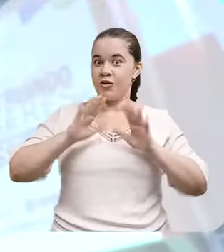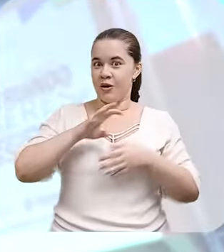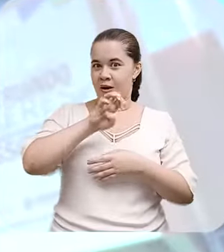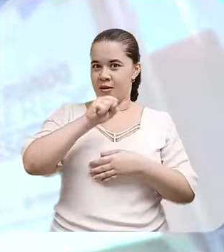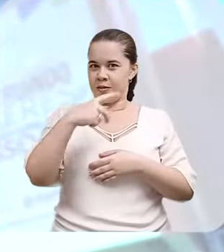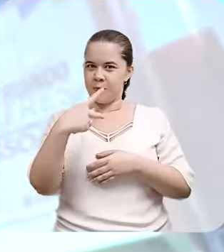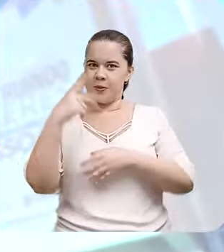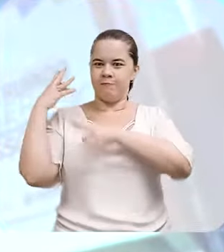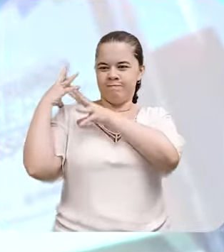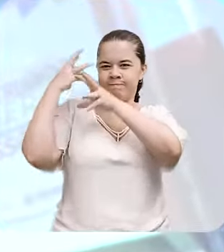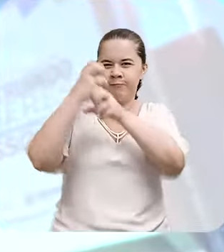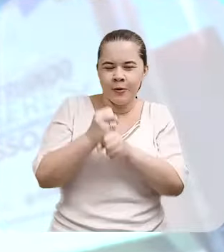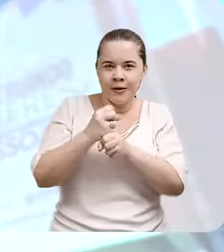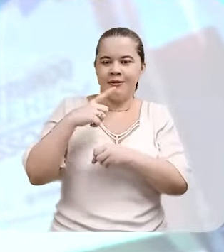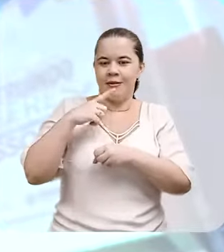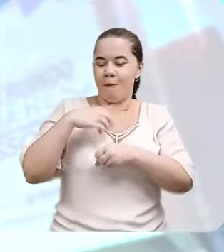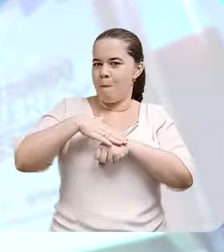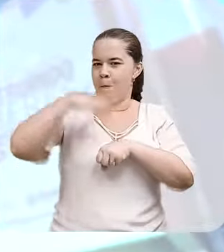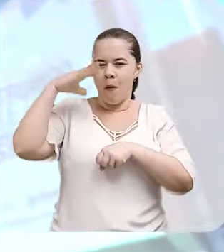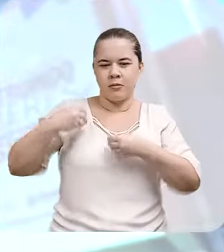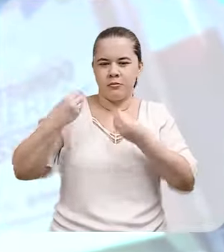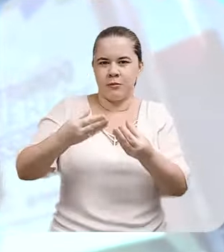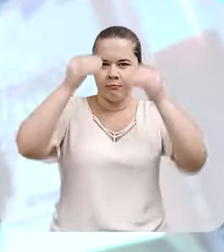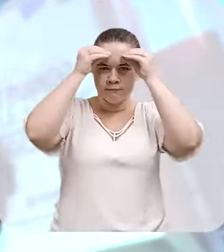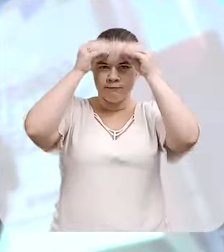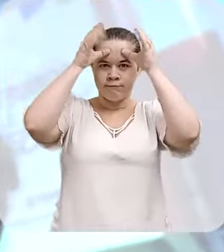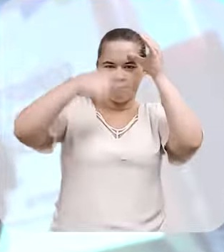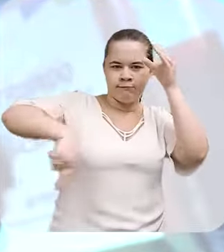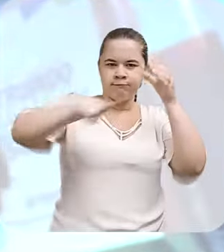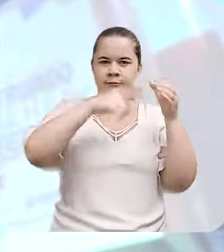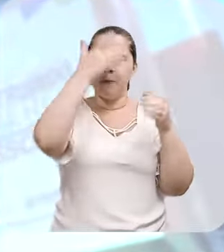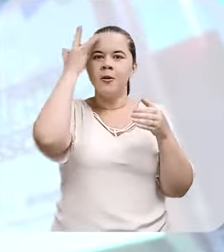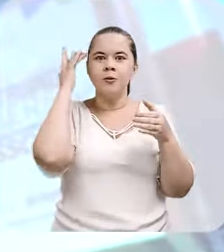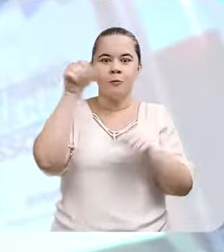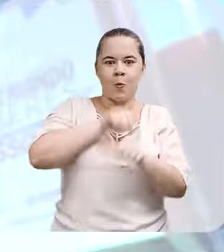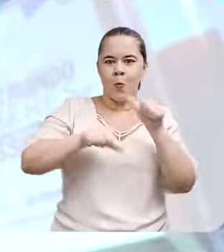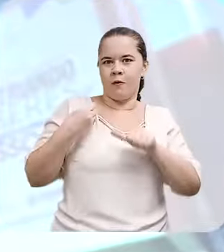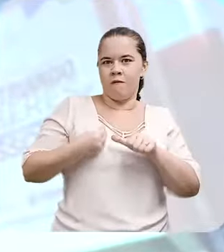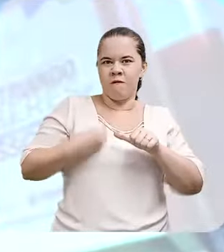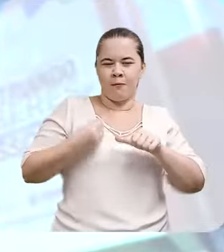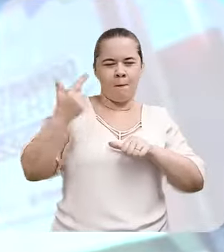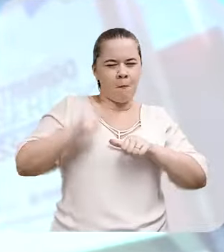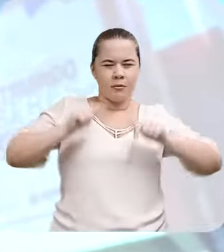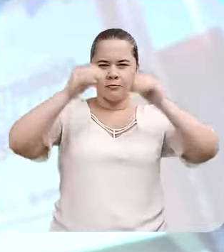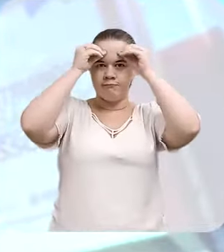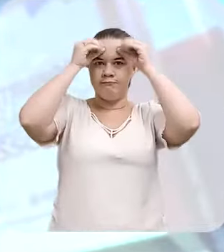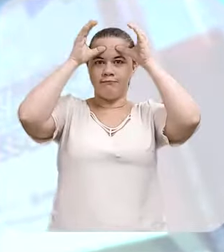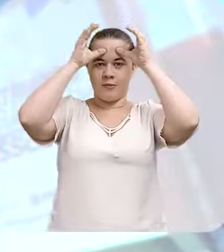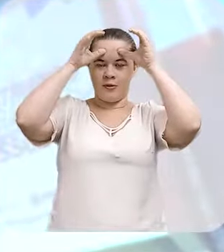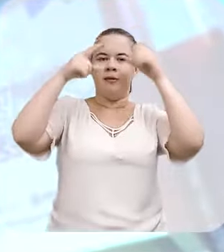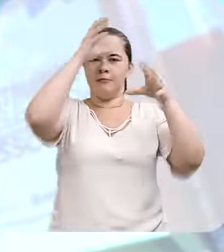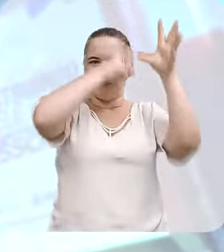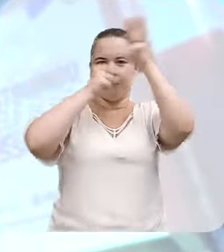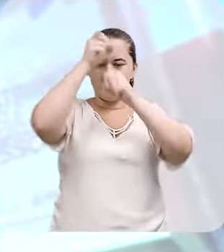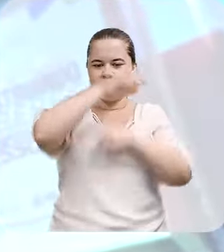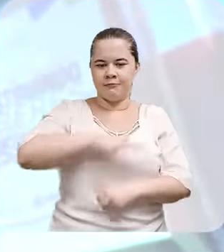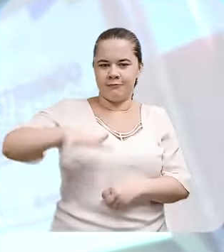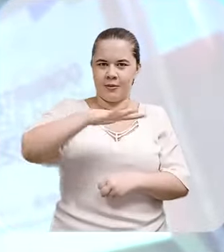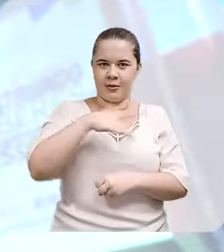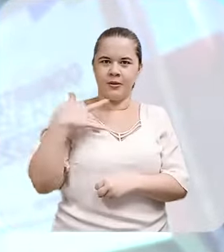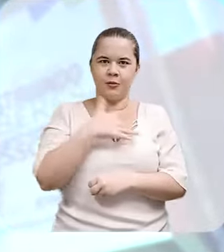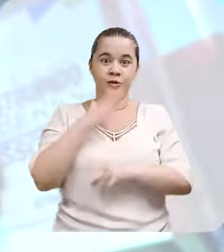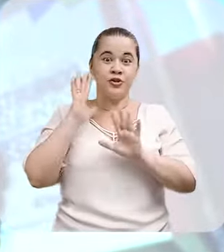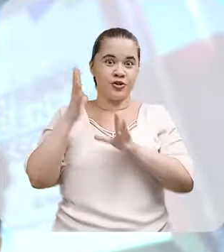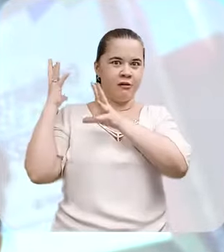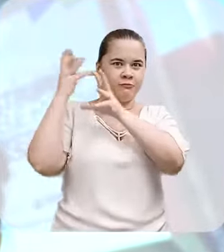Não é de hoje que a Escola de Saúde Pública do Ceará constrói saberes e transforma pessoas por meio da educação na saúde.